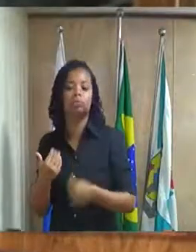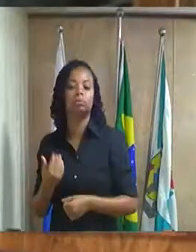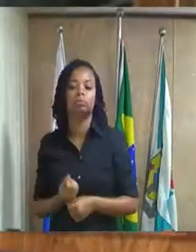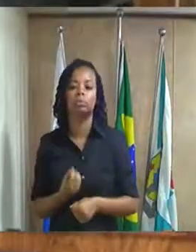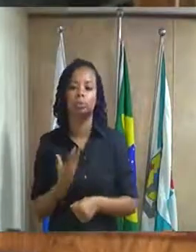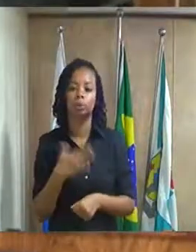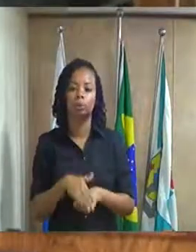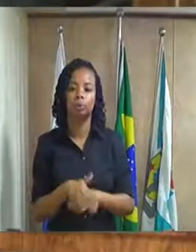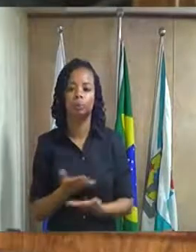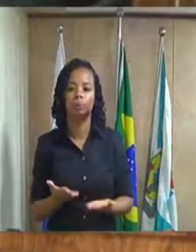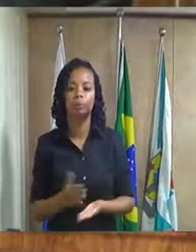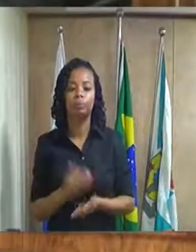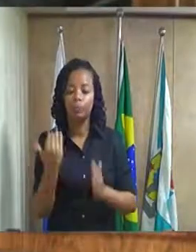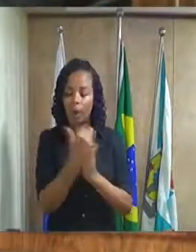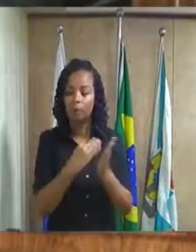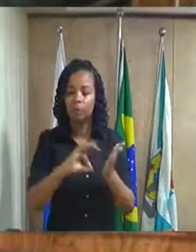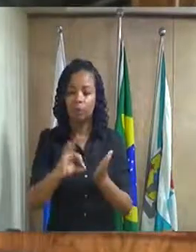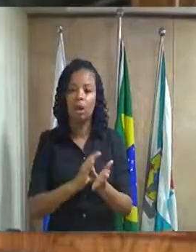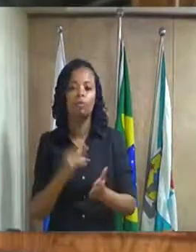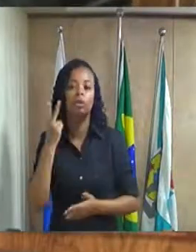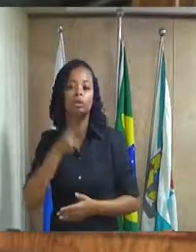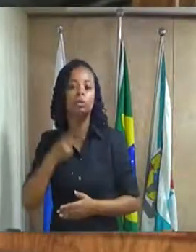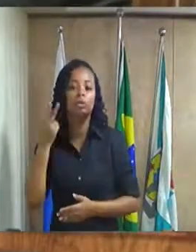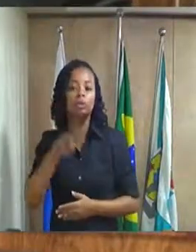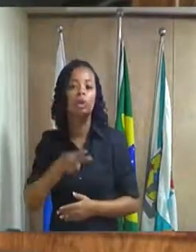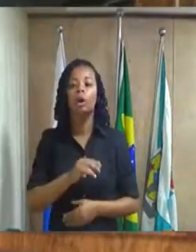Por ordem de inscrição, o vereador Júnior Reis.